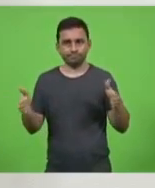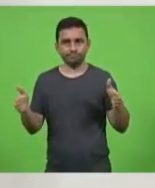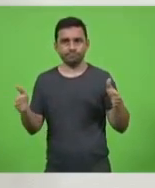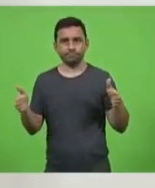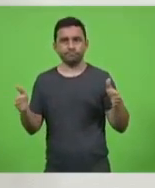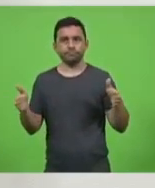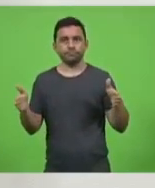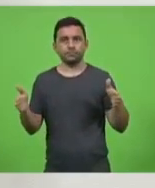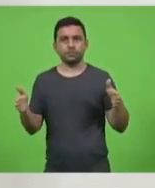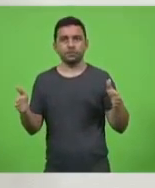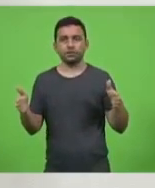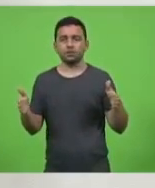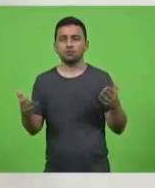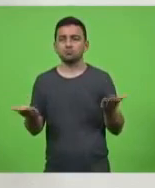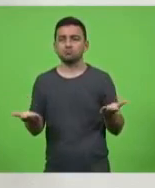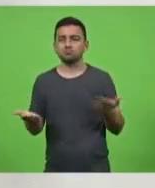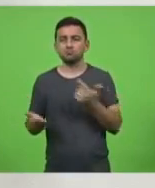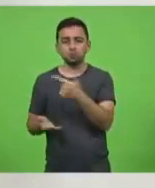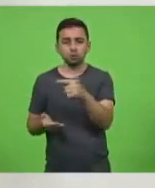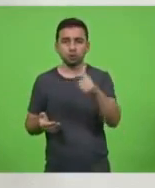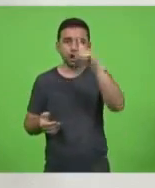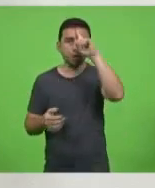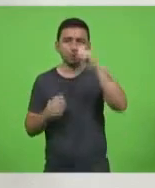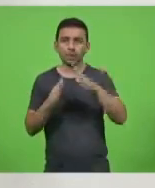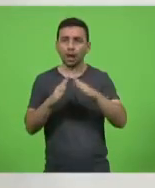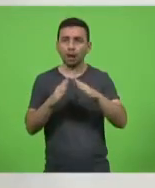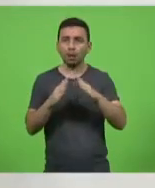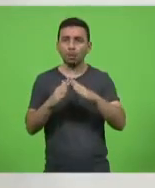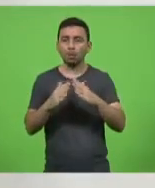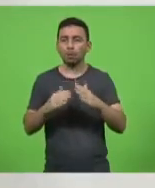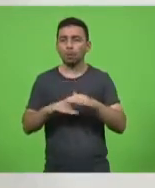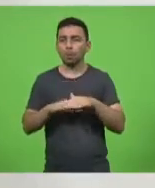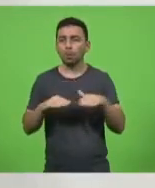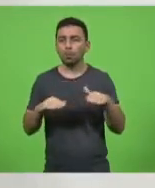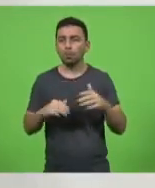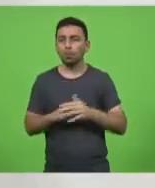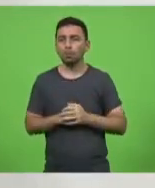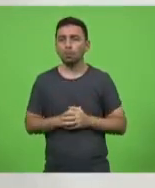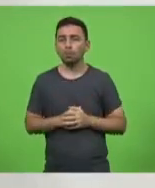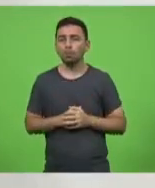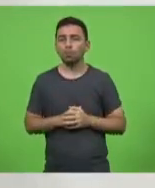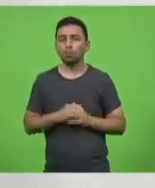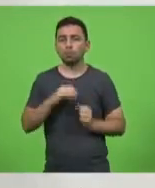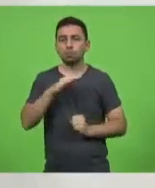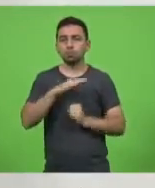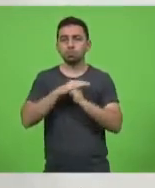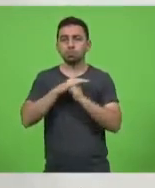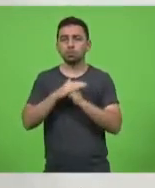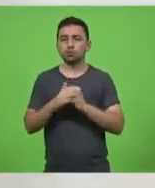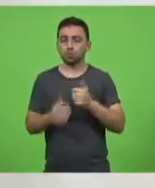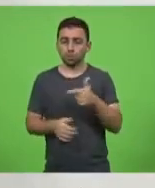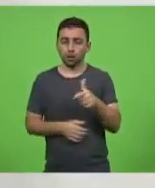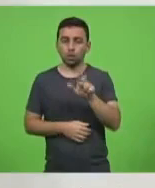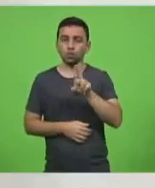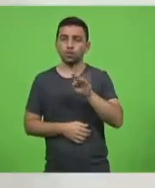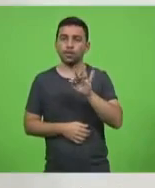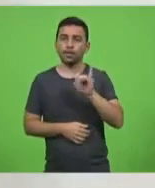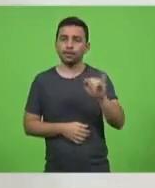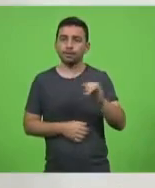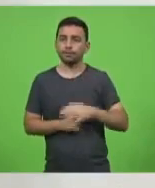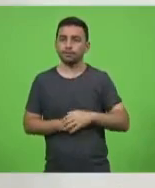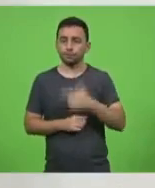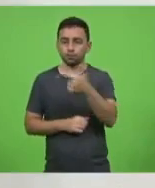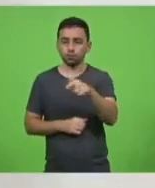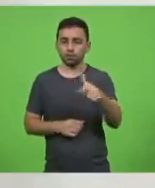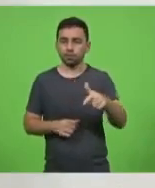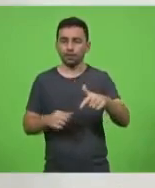que não tem mais hospitais suficiente, que não tem mais UTIs, que não tem mais enfermaria.